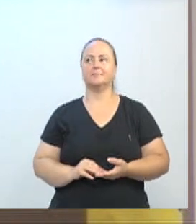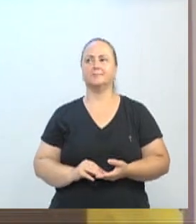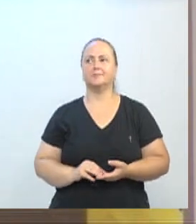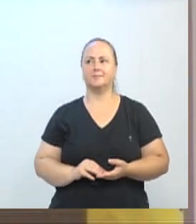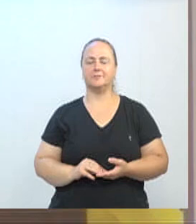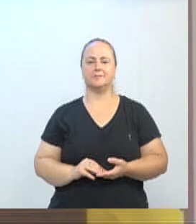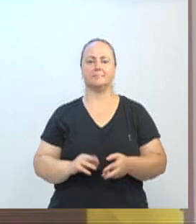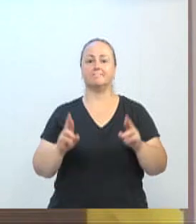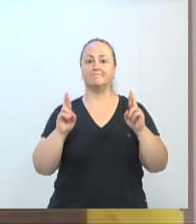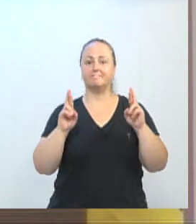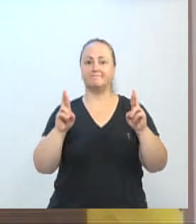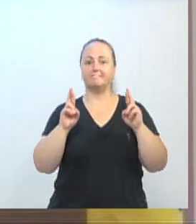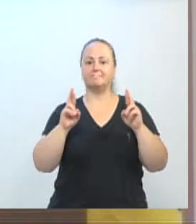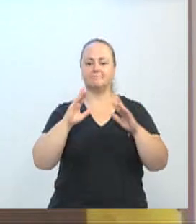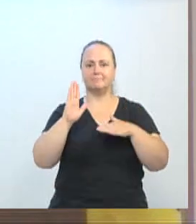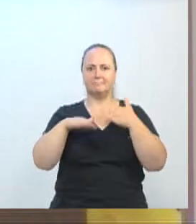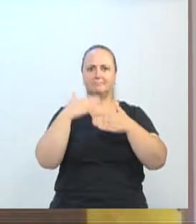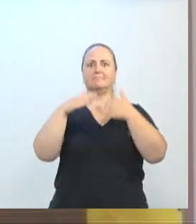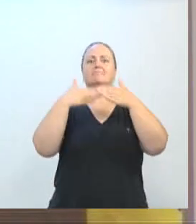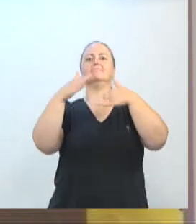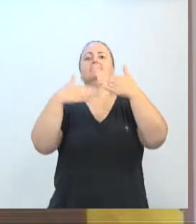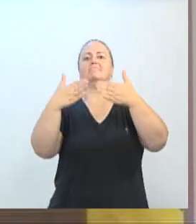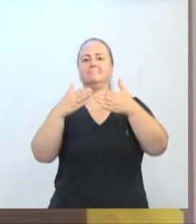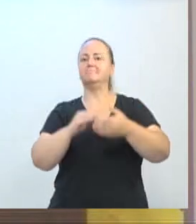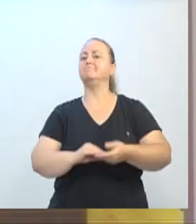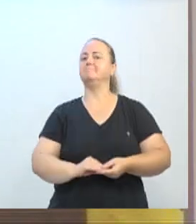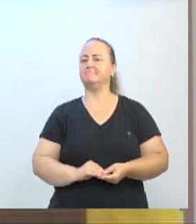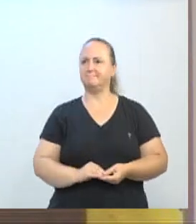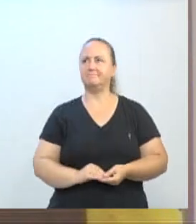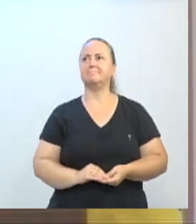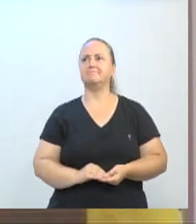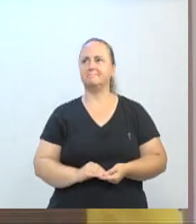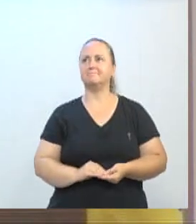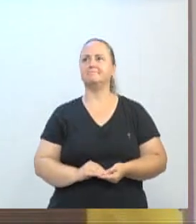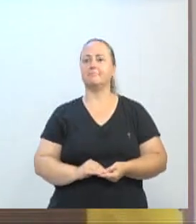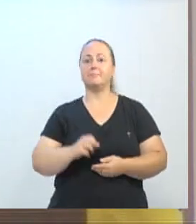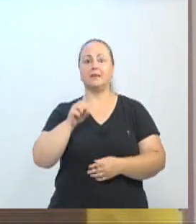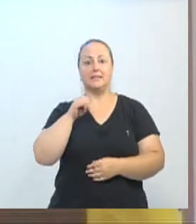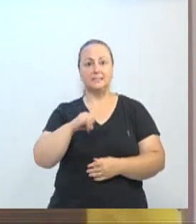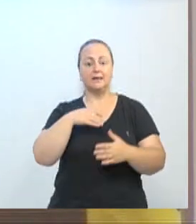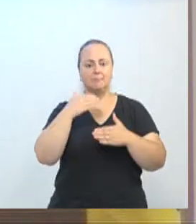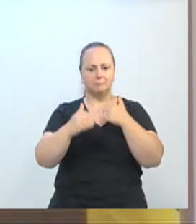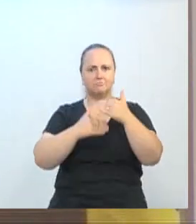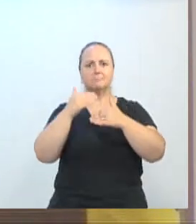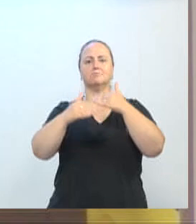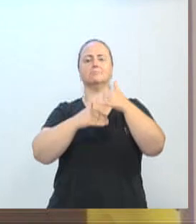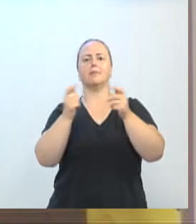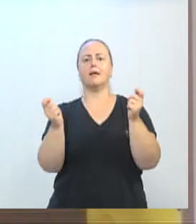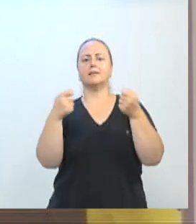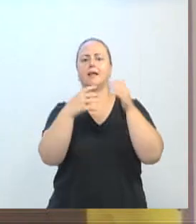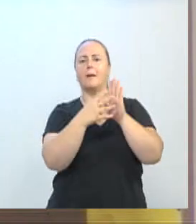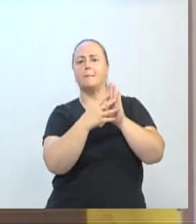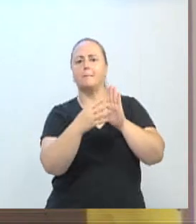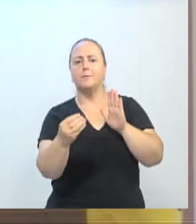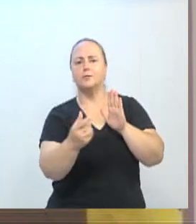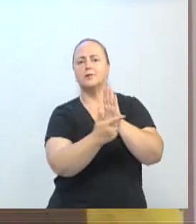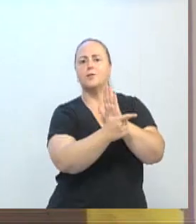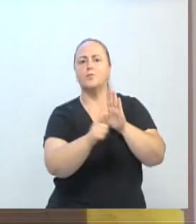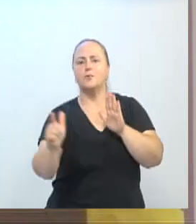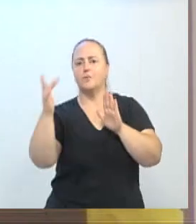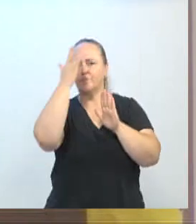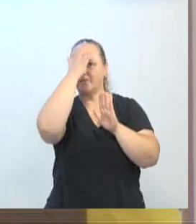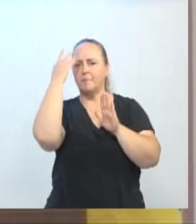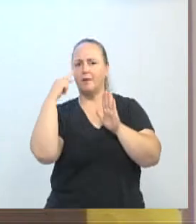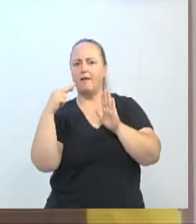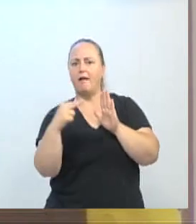eles prosperem muito e assim, prosperando, deem exemplo para outras famílias de Blumenau